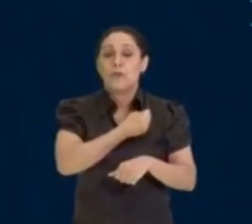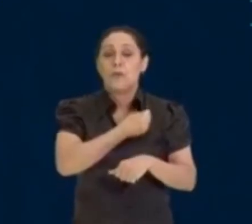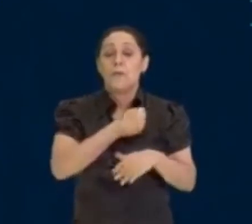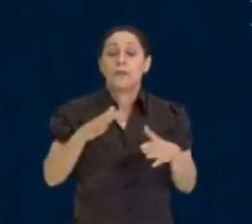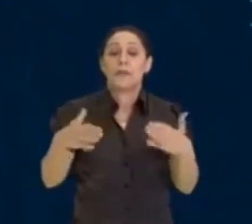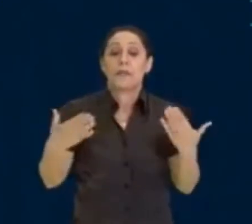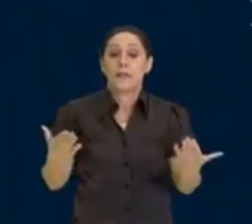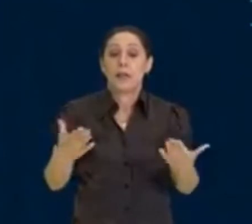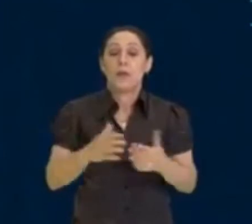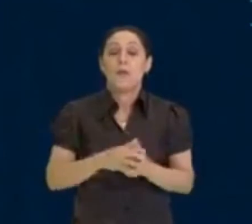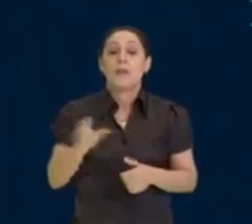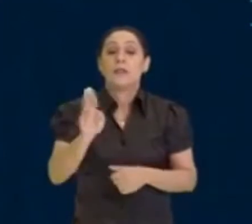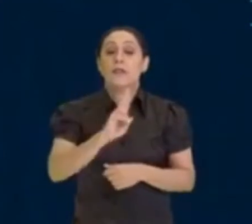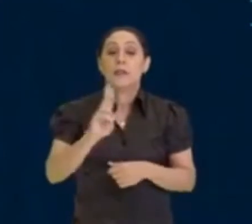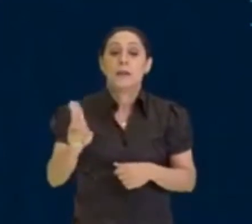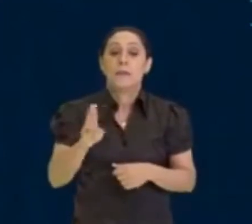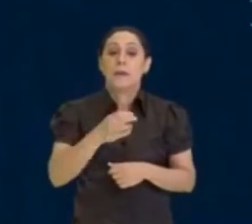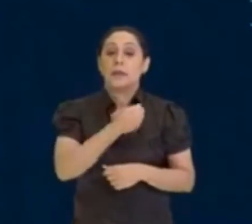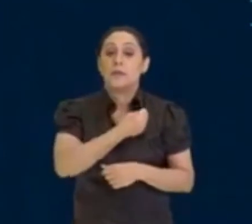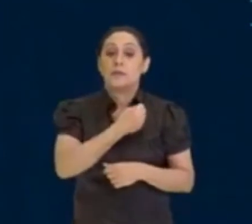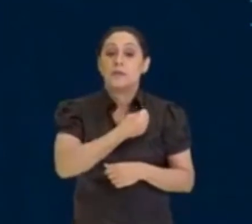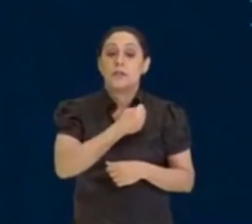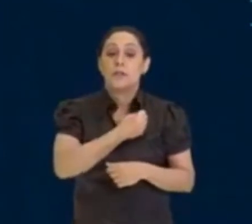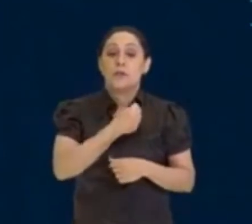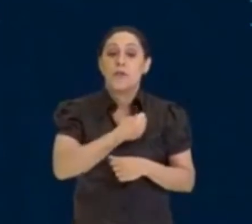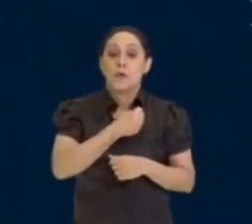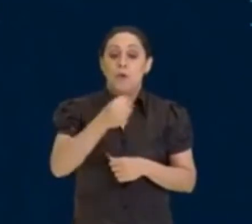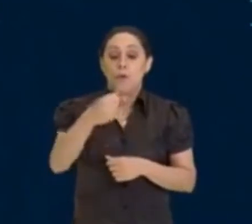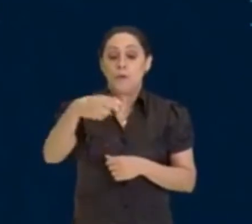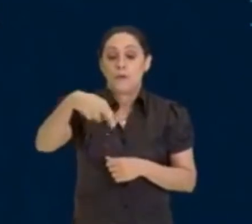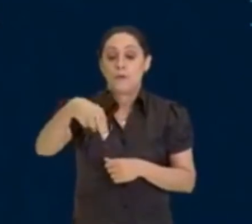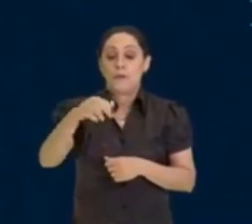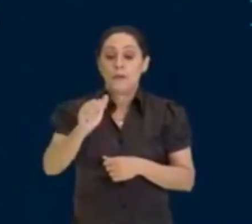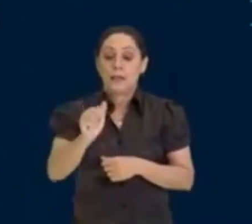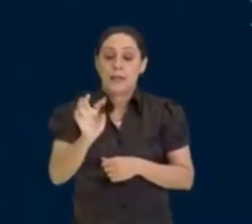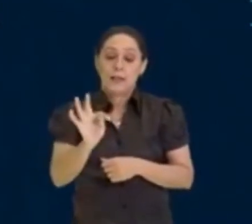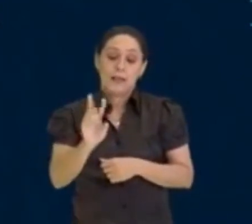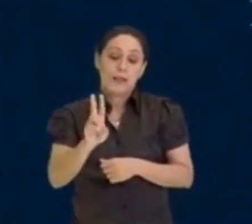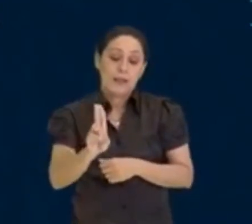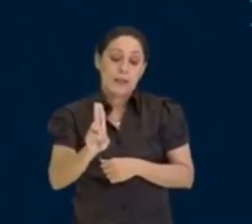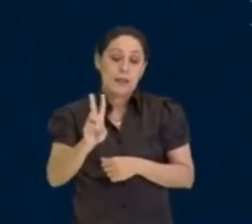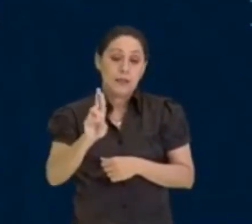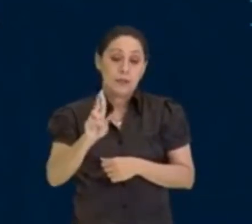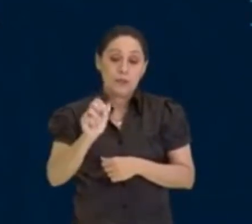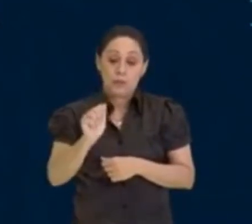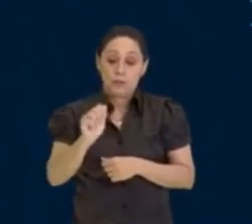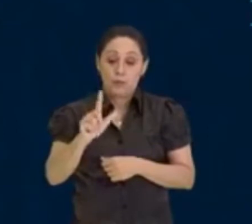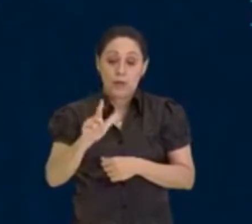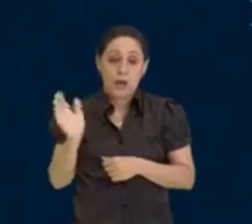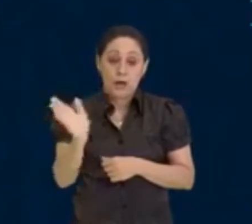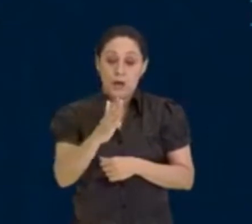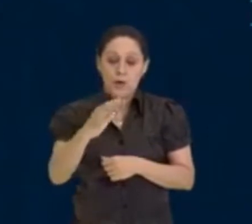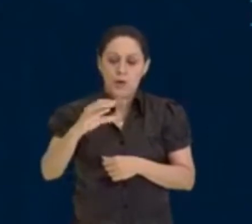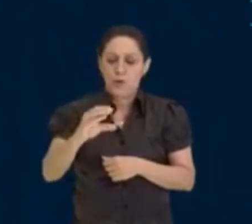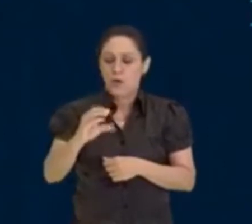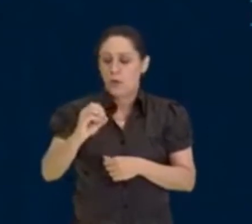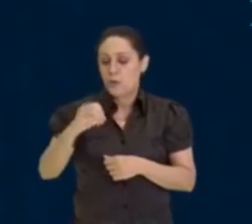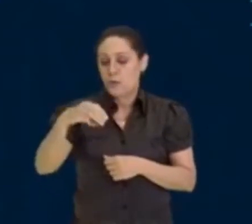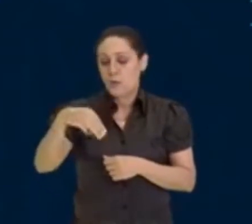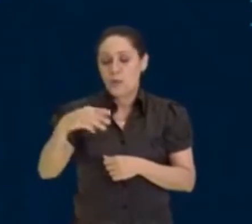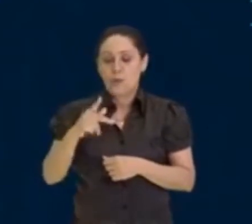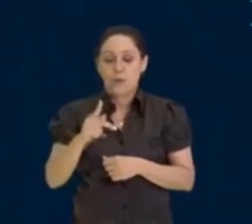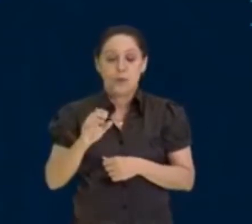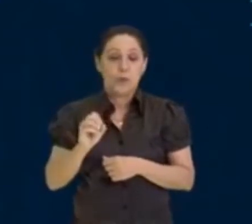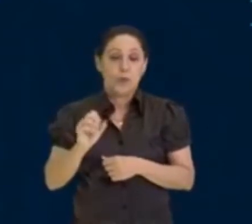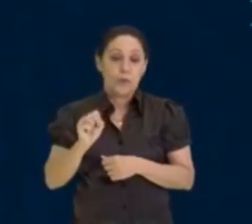caso, ele é chamado de número natural composto. Como assim, professor, número composto? Por exemplo, o número 6.